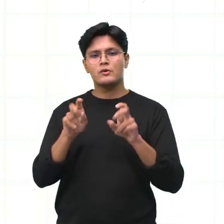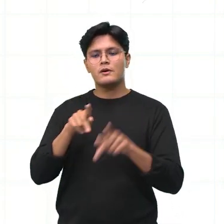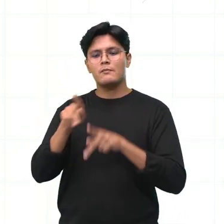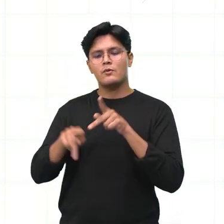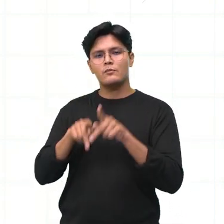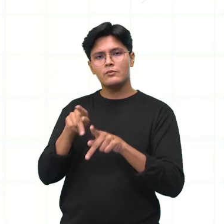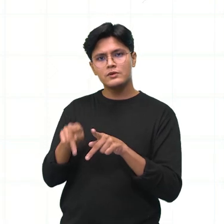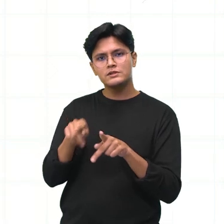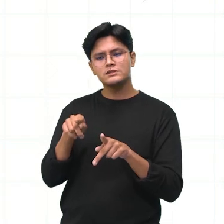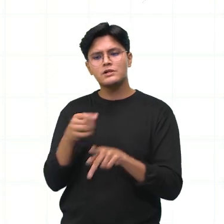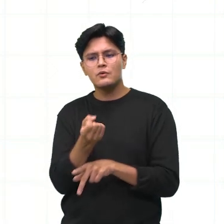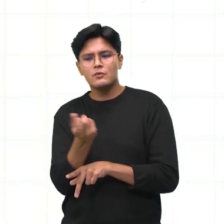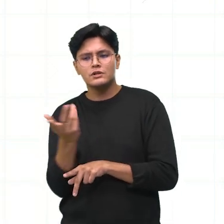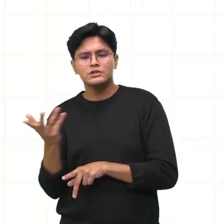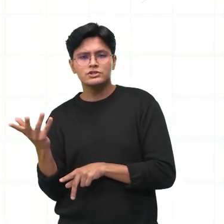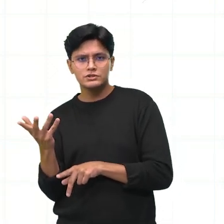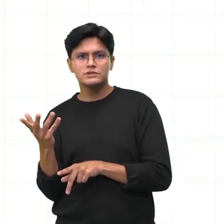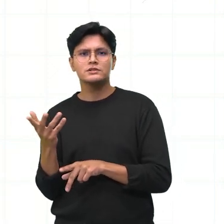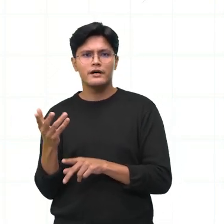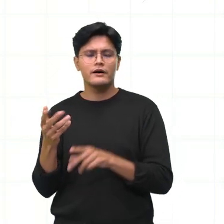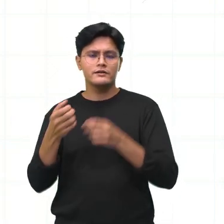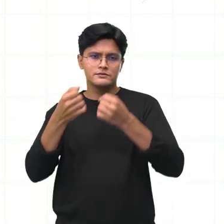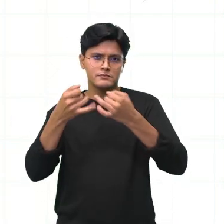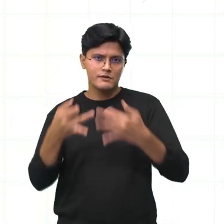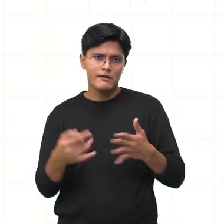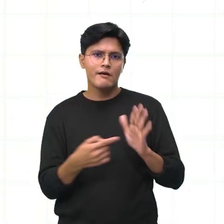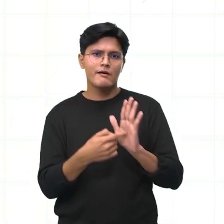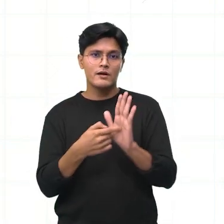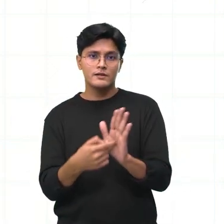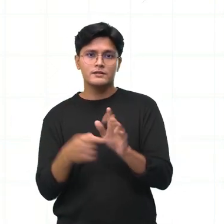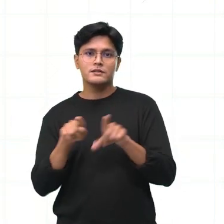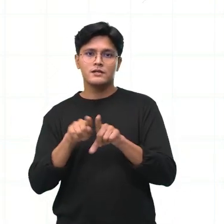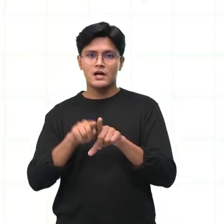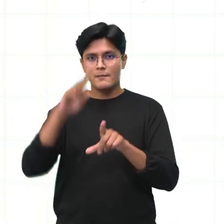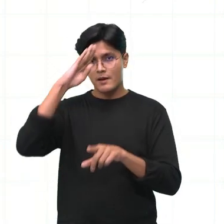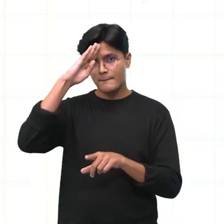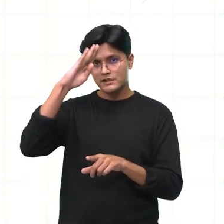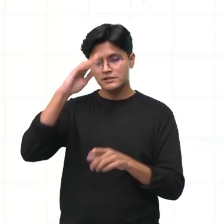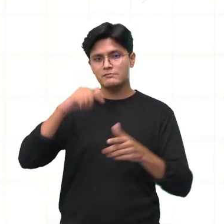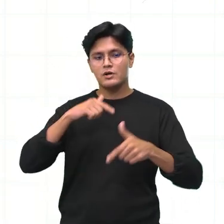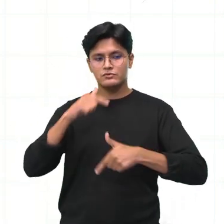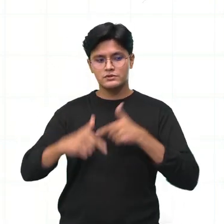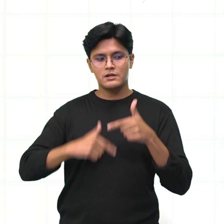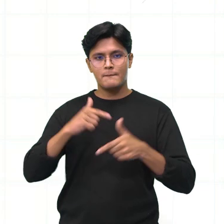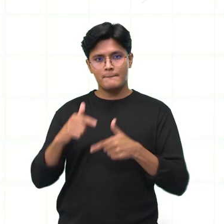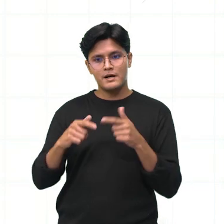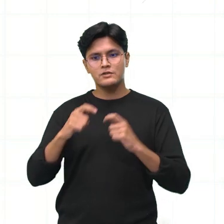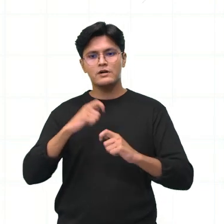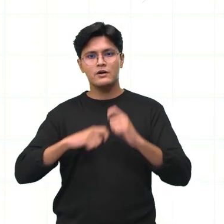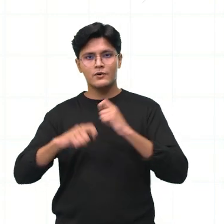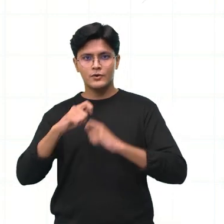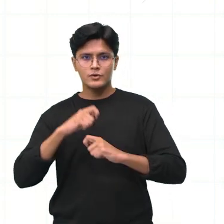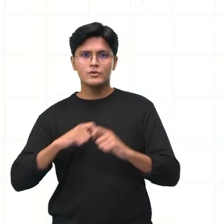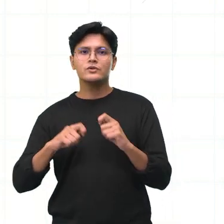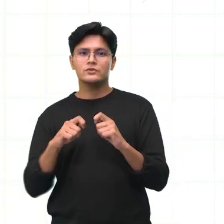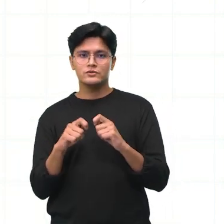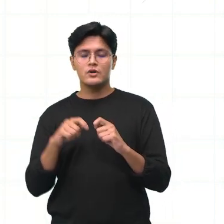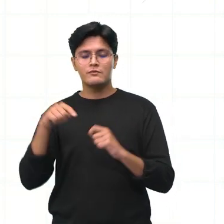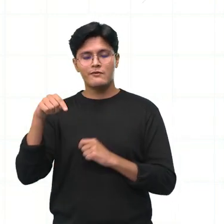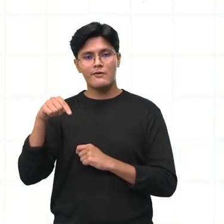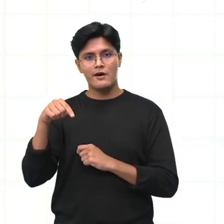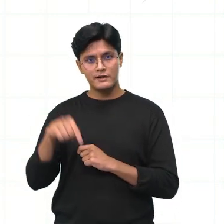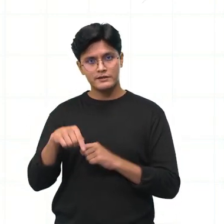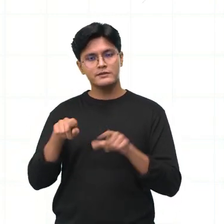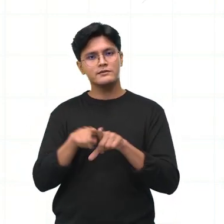é a população atualmente, a principal atividade econômica que está voltada aqui para a nossa cidade